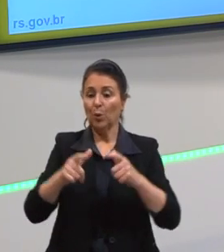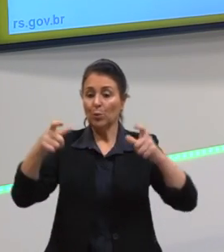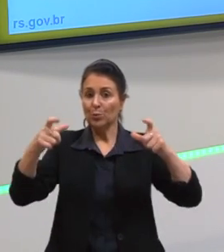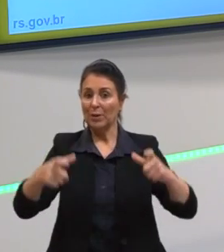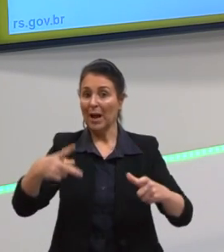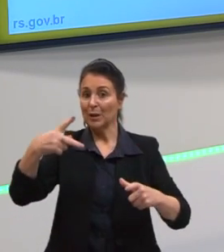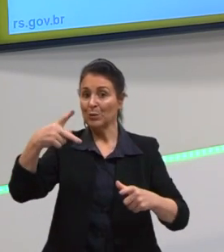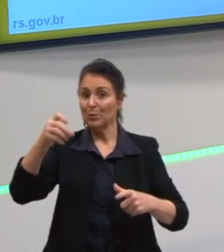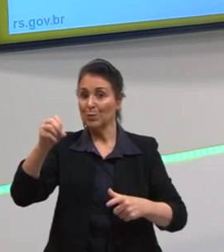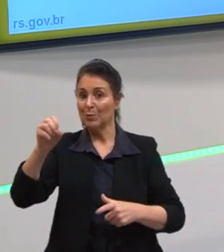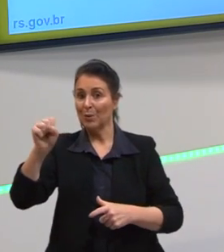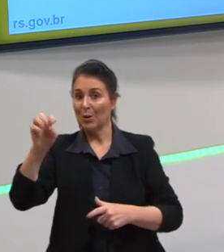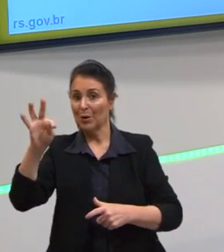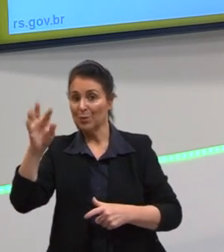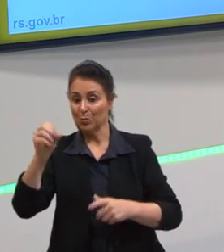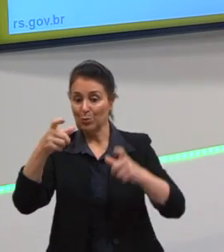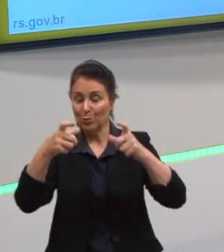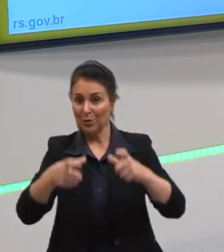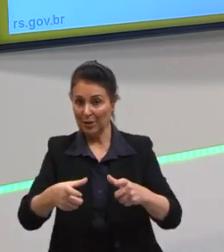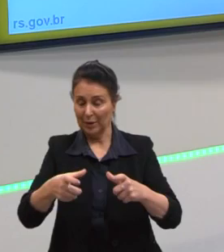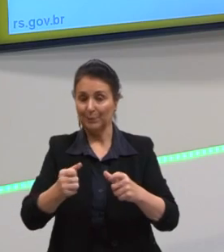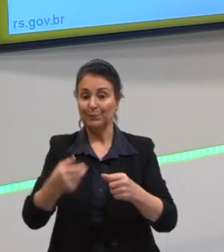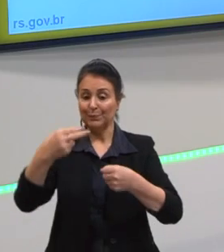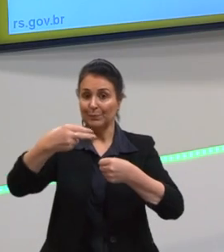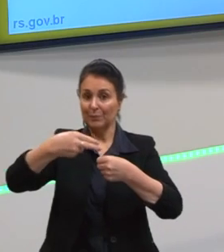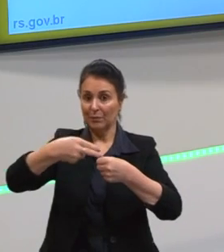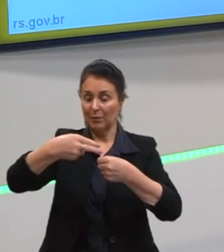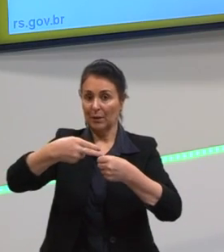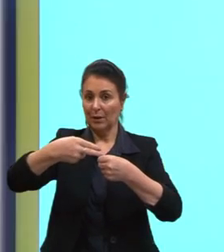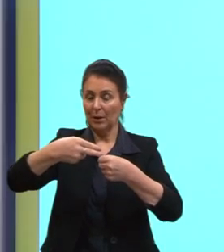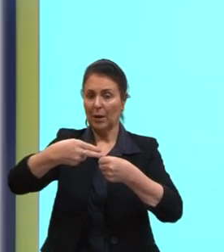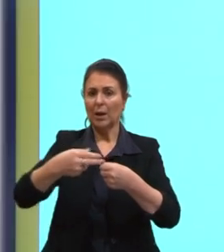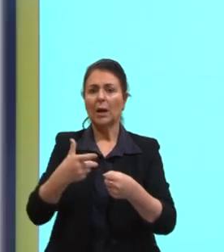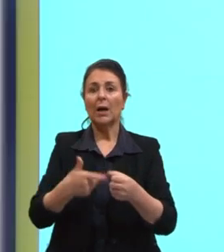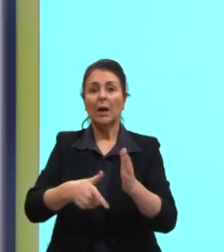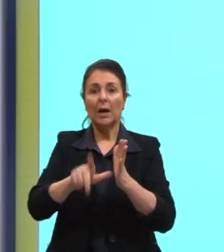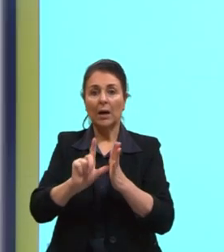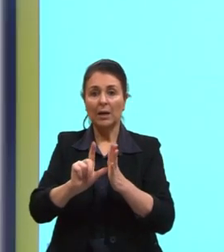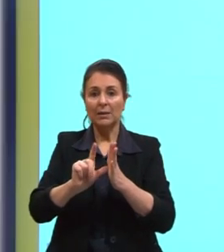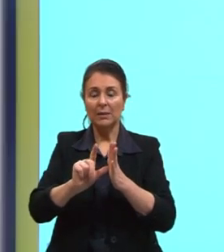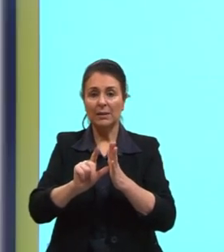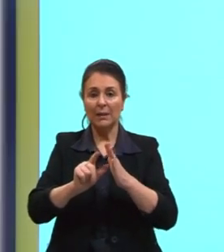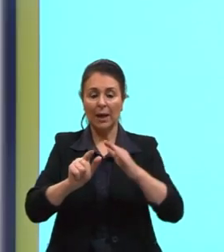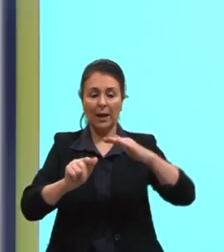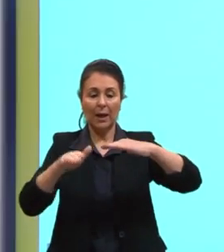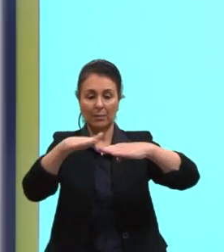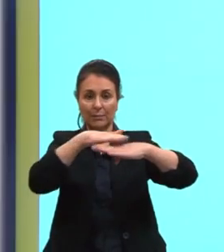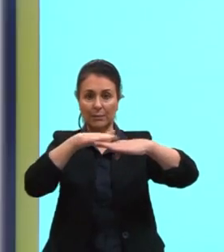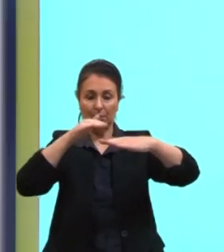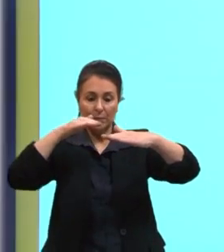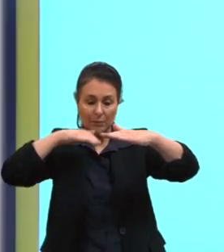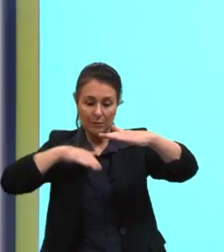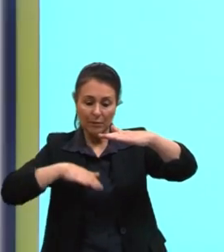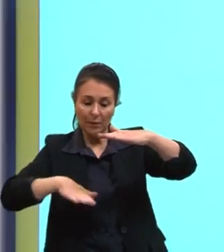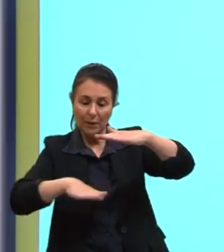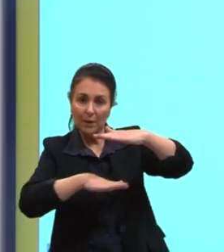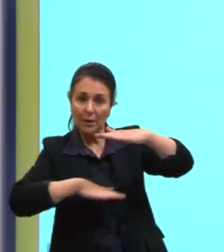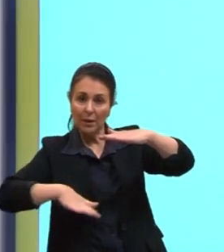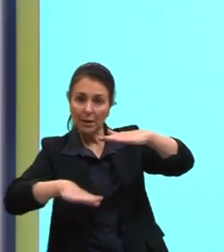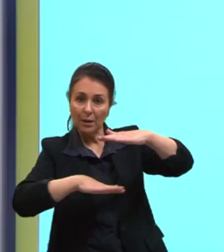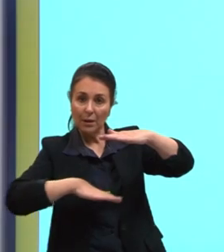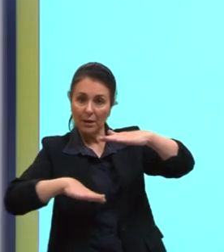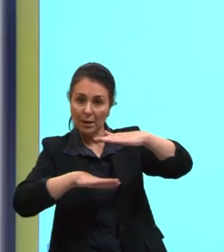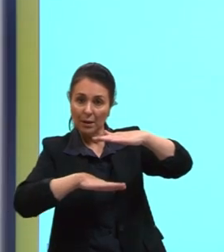combustíveis? A gasolina, ela acaba, então, sendo armazenada no subsolo, que é onde a gente tem uma temperatura mais